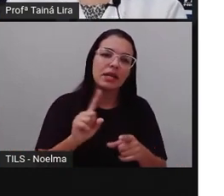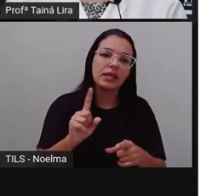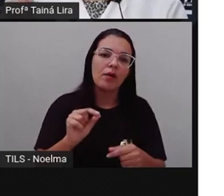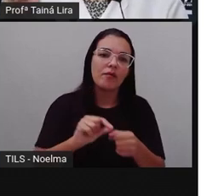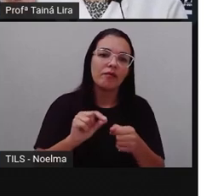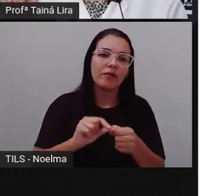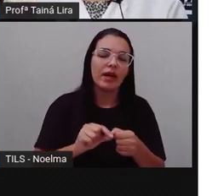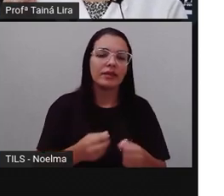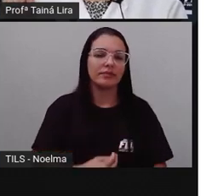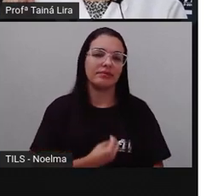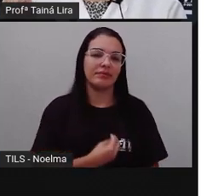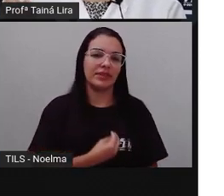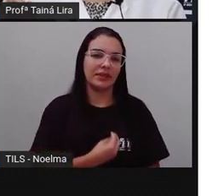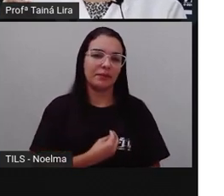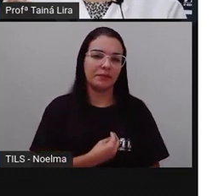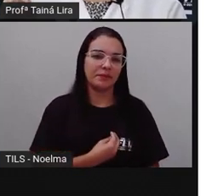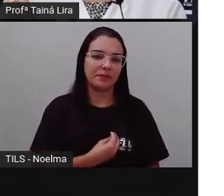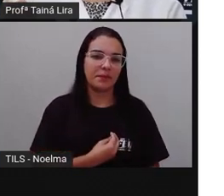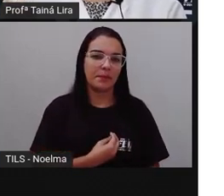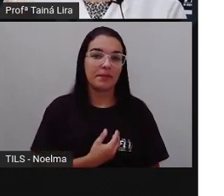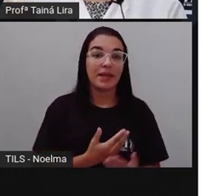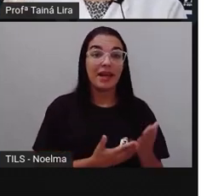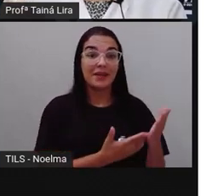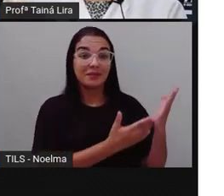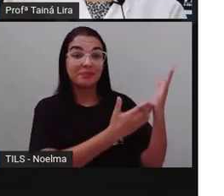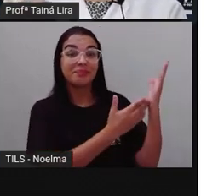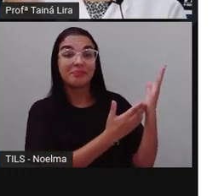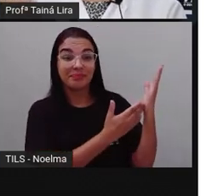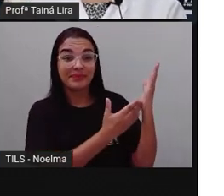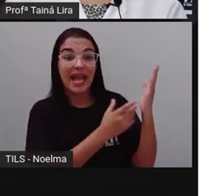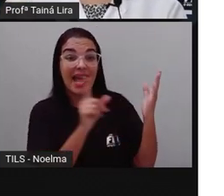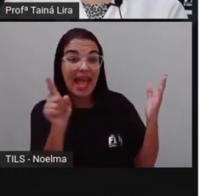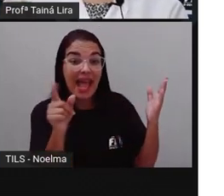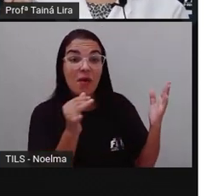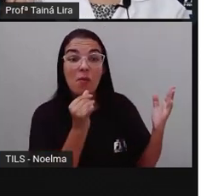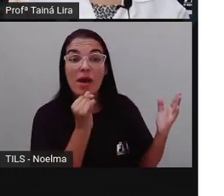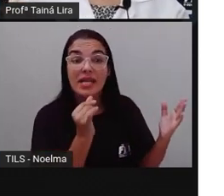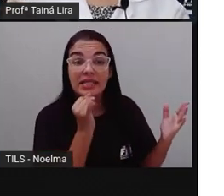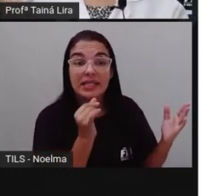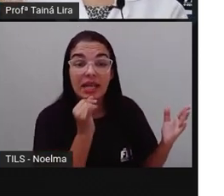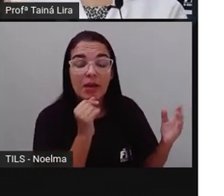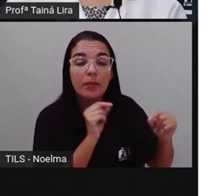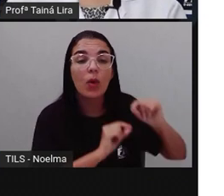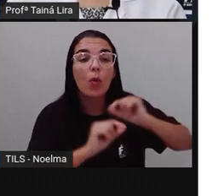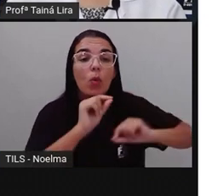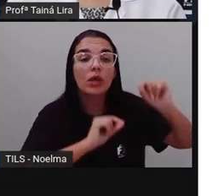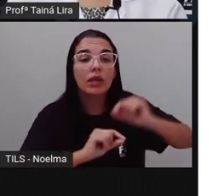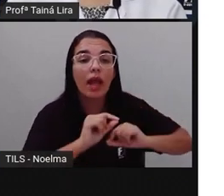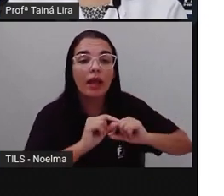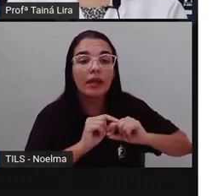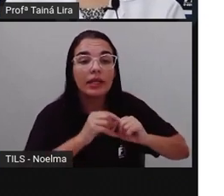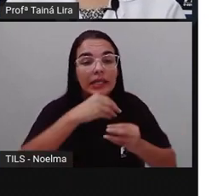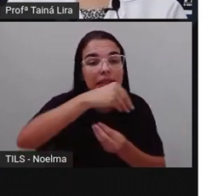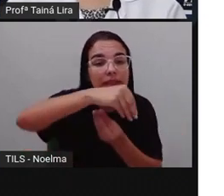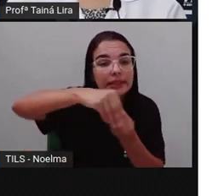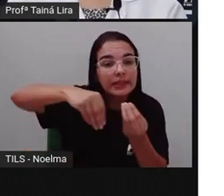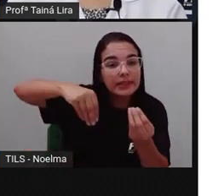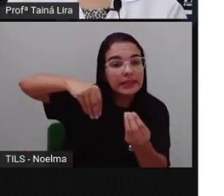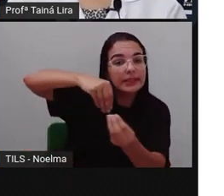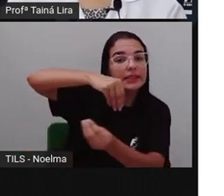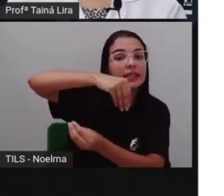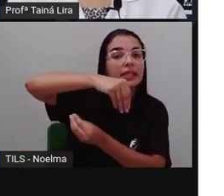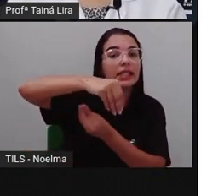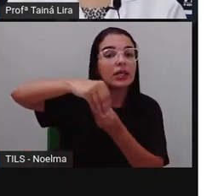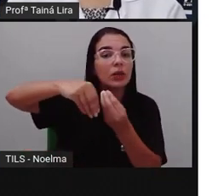E aqui a pró trouxe para vocês, olha lá, Um ciclo de vida das plantas, tá bom? Então,